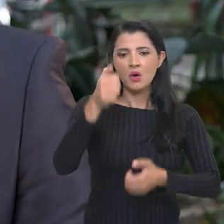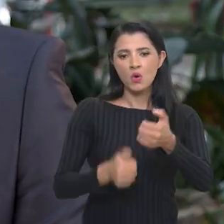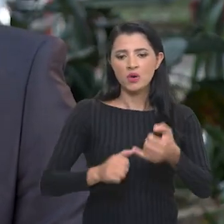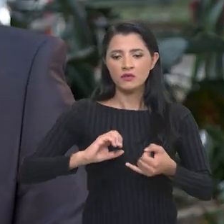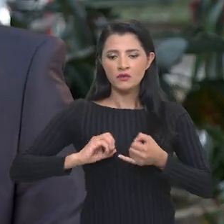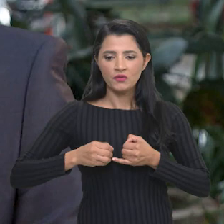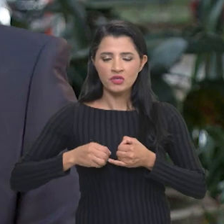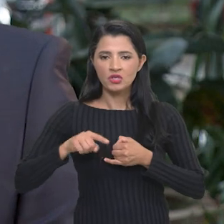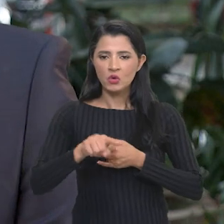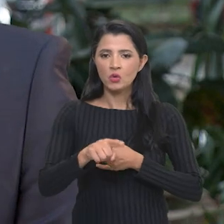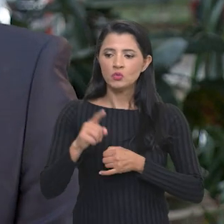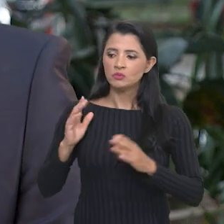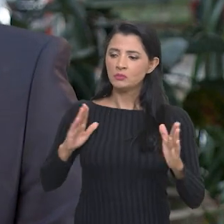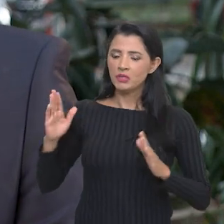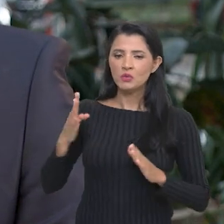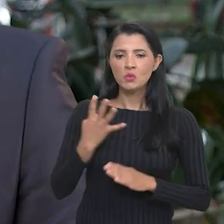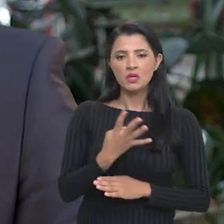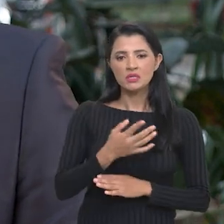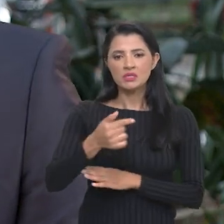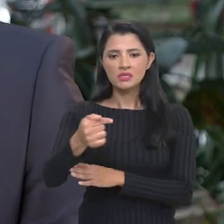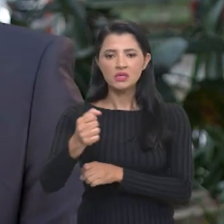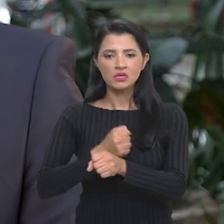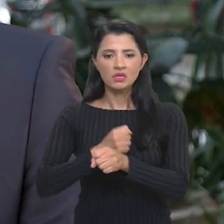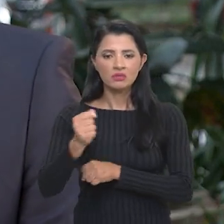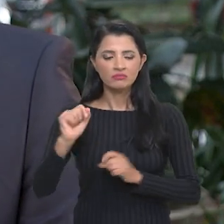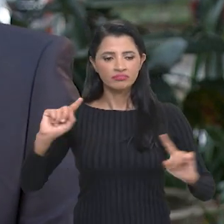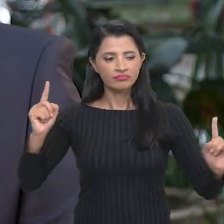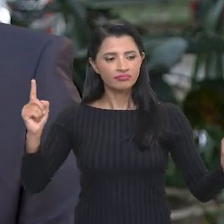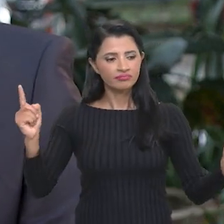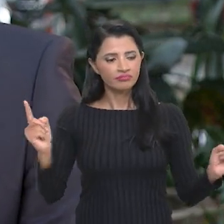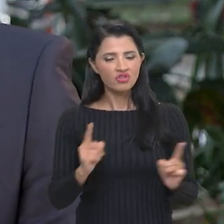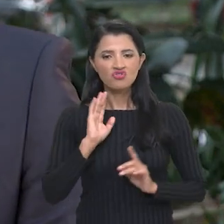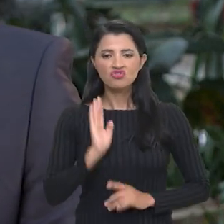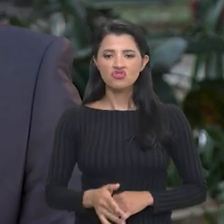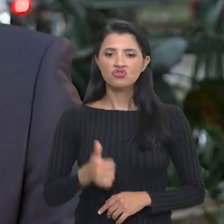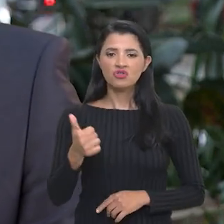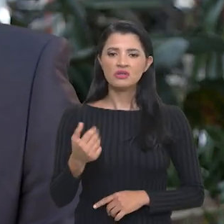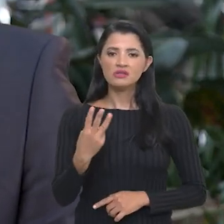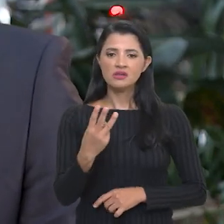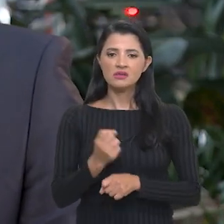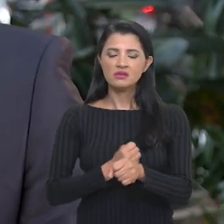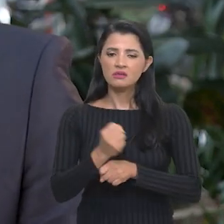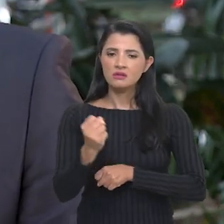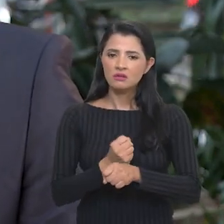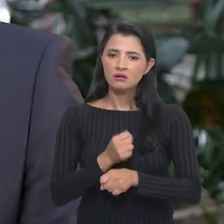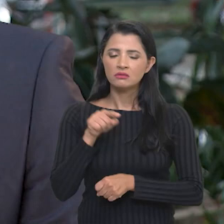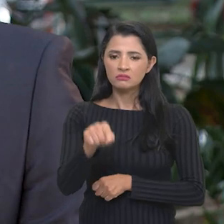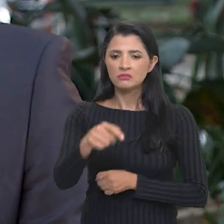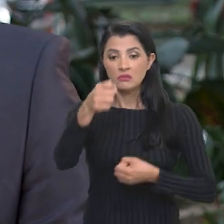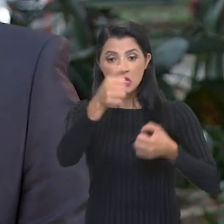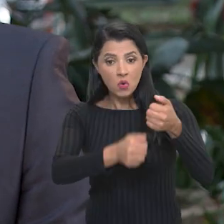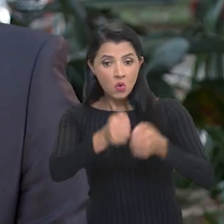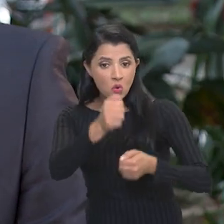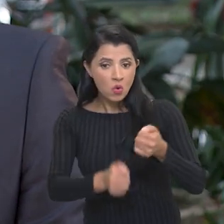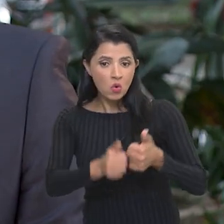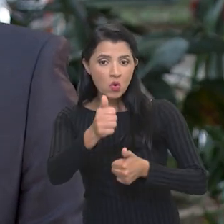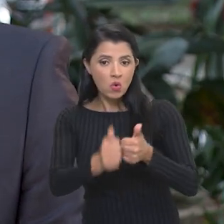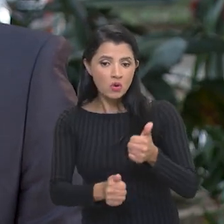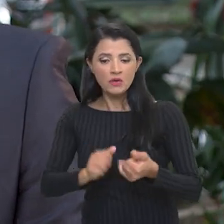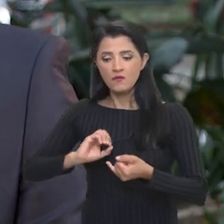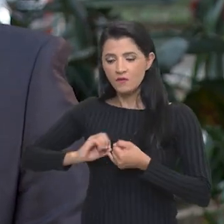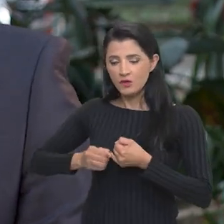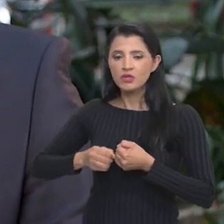com arroz e feijão dos últimos 47 anos. Já fazem 13 anos que especialmente o